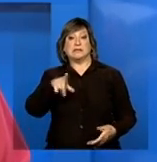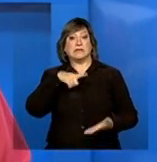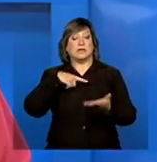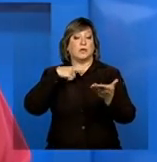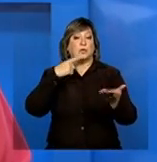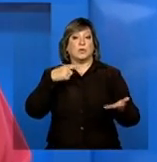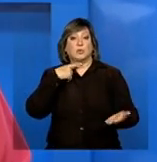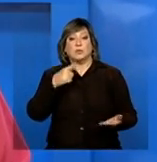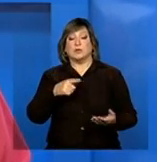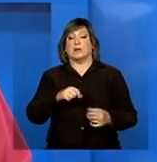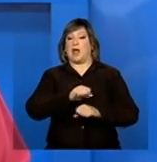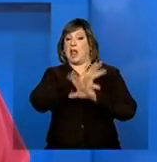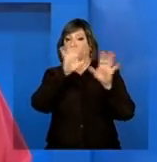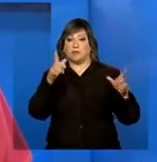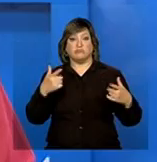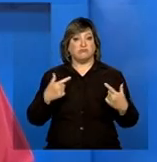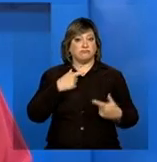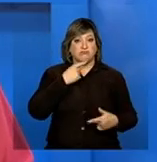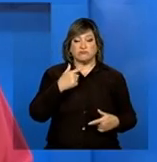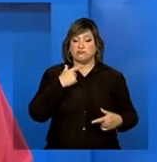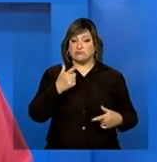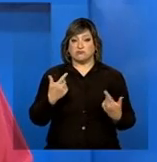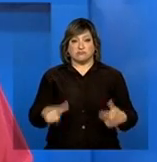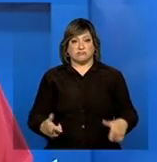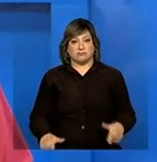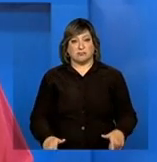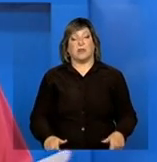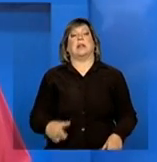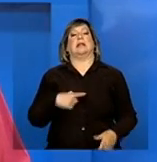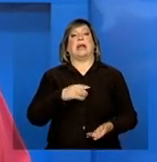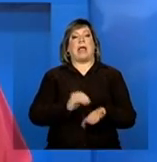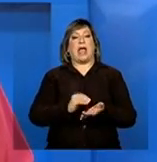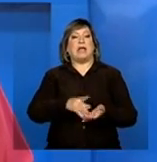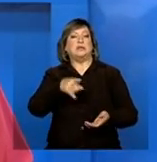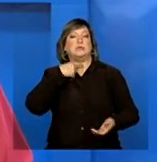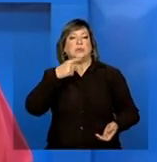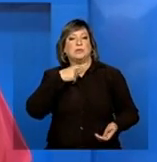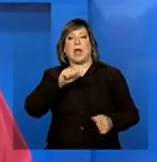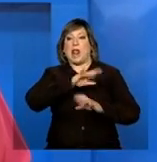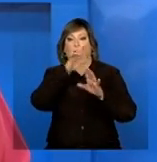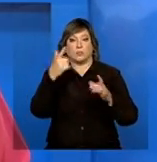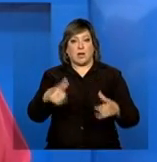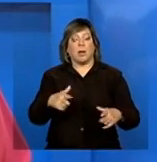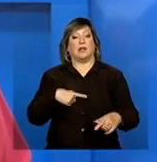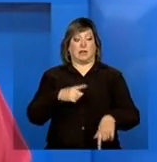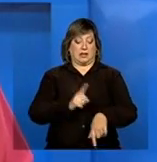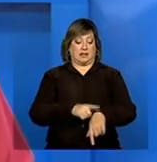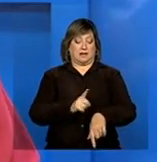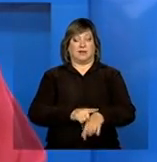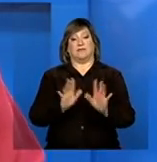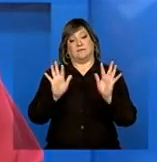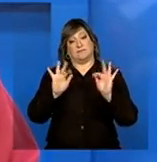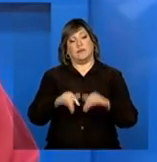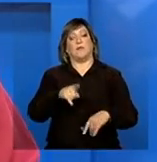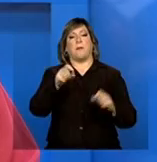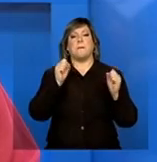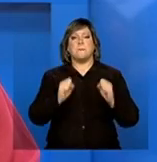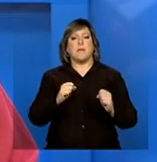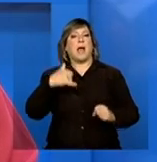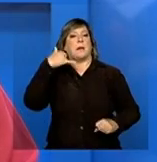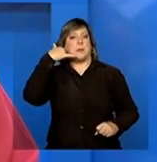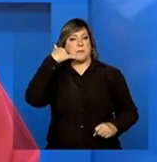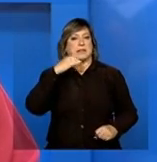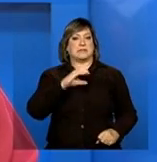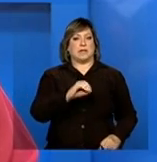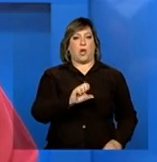não foi esclarecida durante o programa, ou ainda ficou aqui nas minhas mãos, porque está acabando o nosso tempo, você pode telefonar